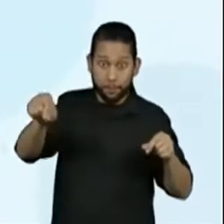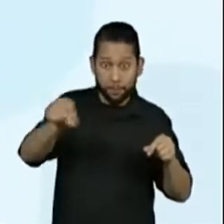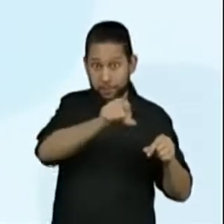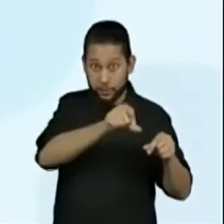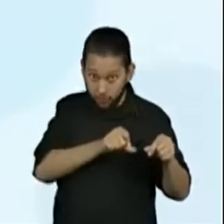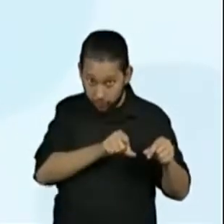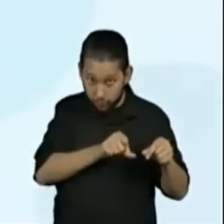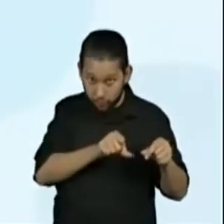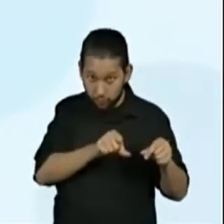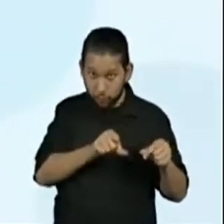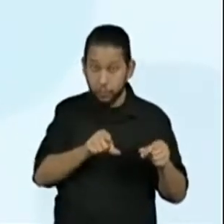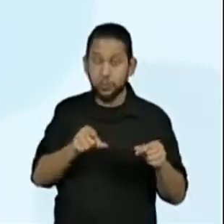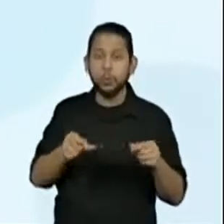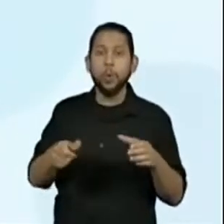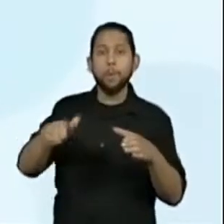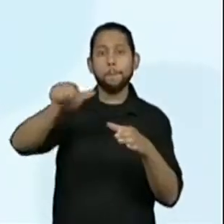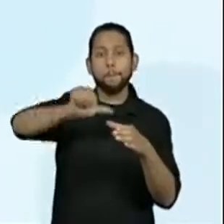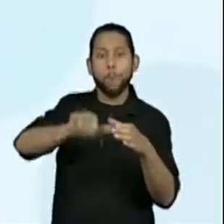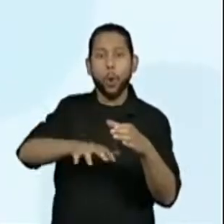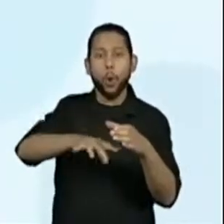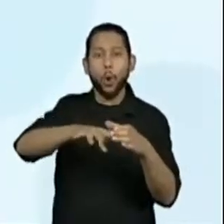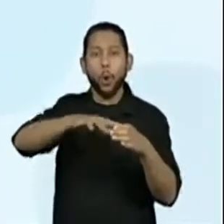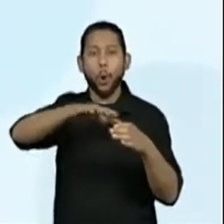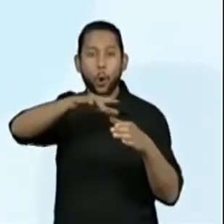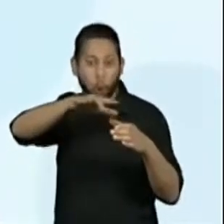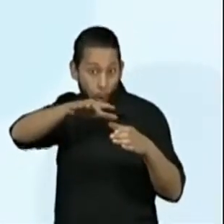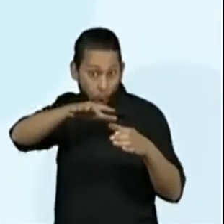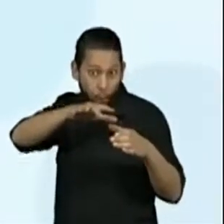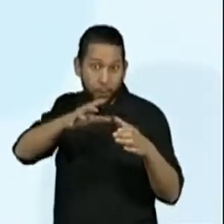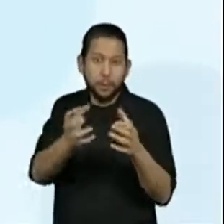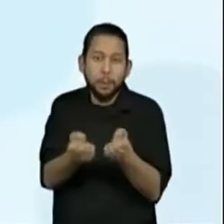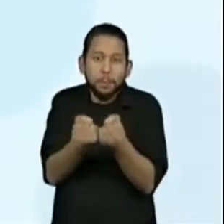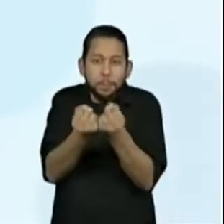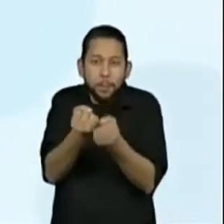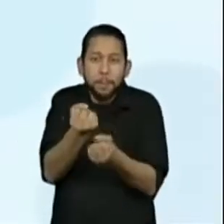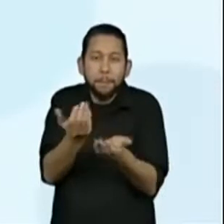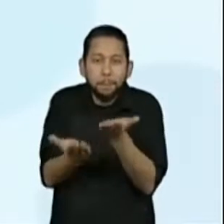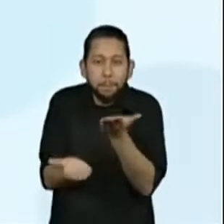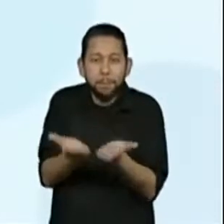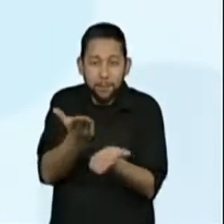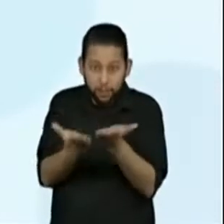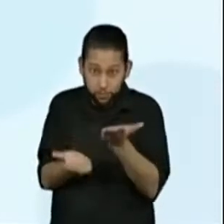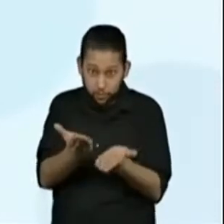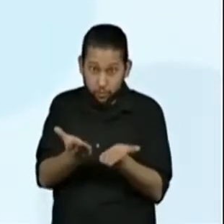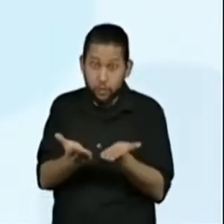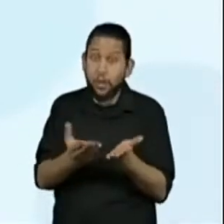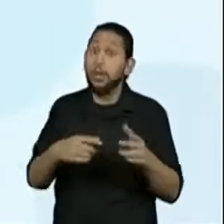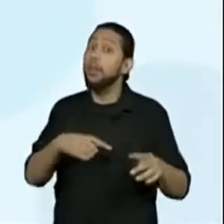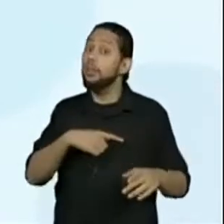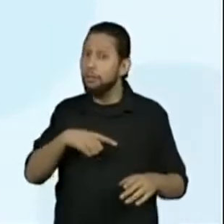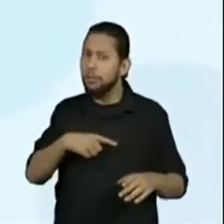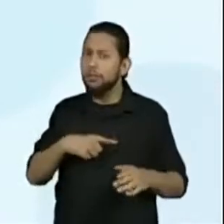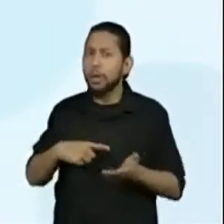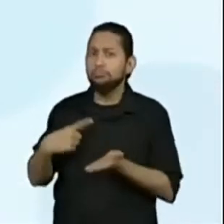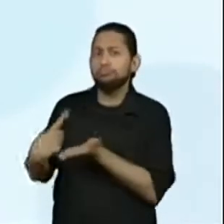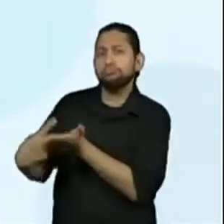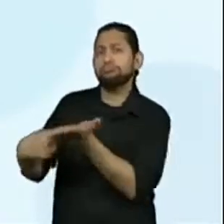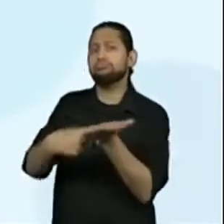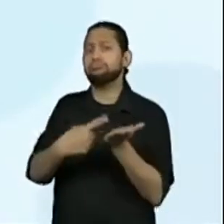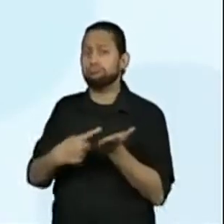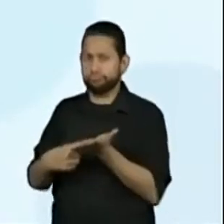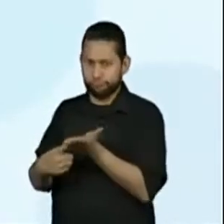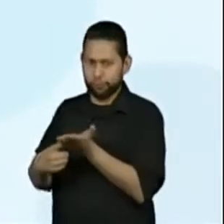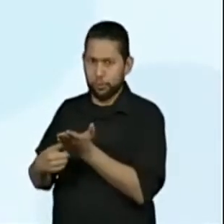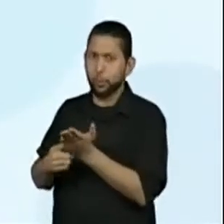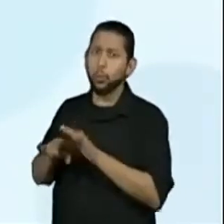capacidades, utilizando unidades de medidas padronizadas mais usuais e recorrendo